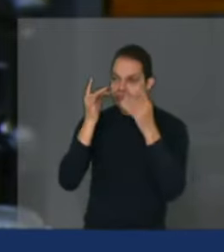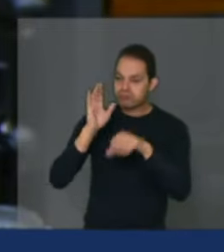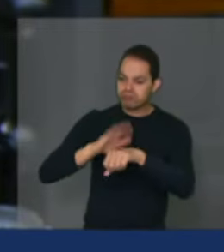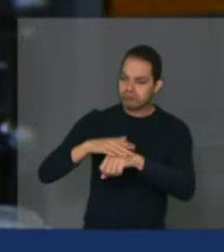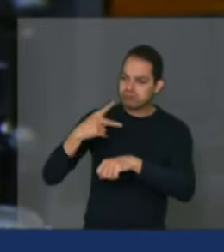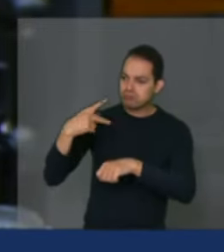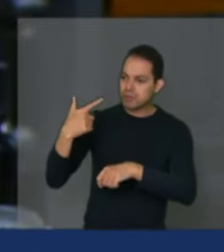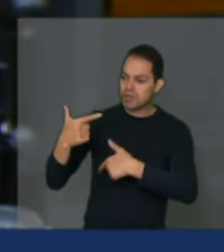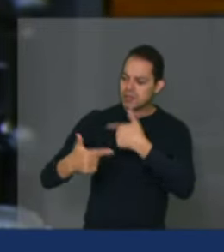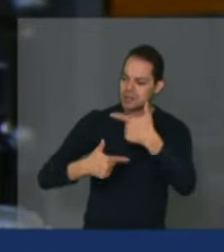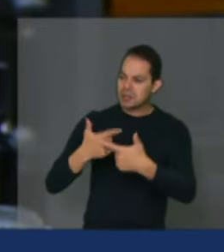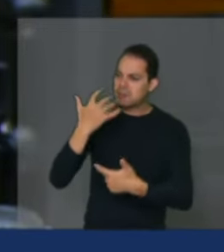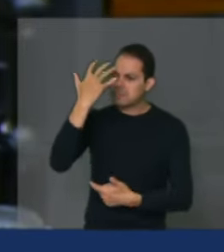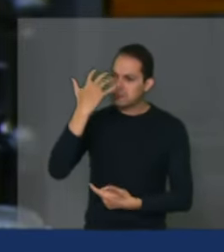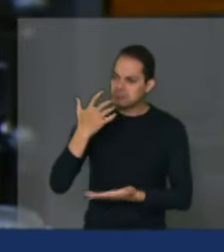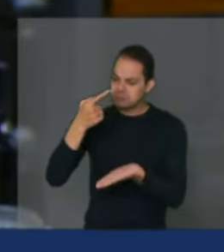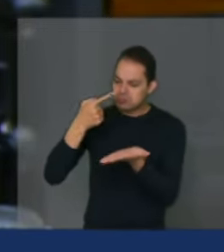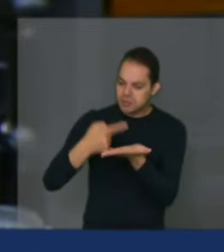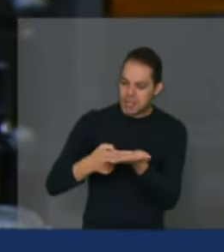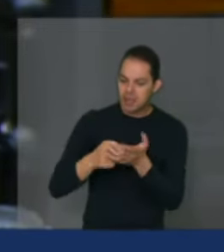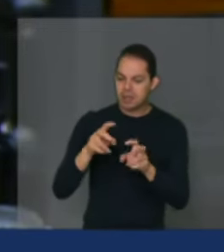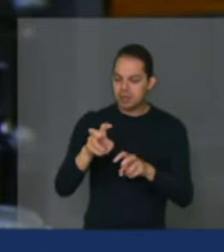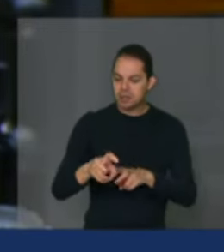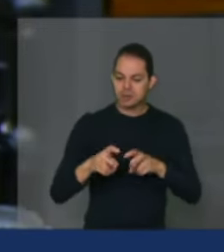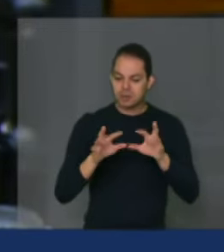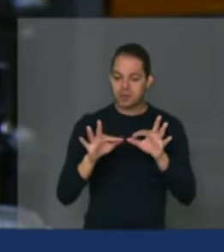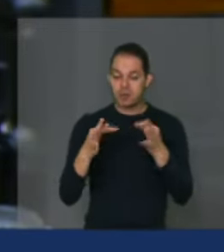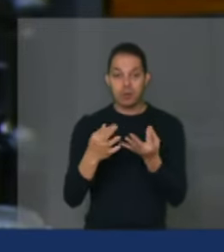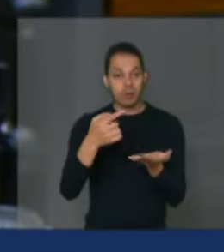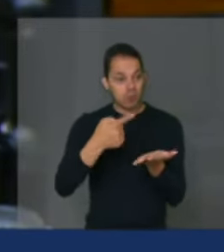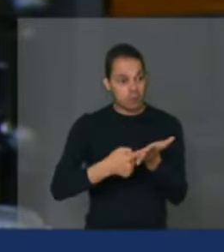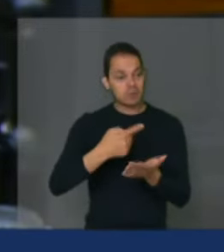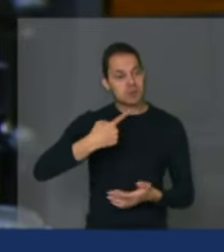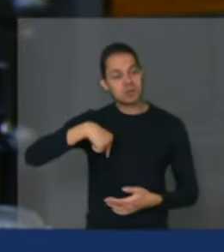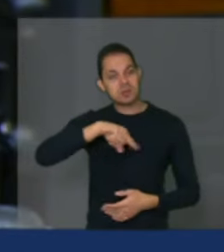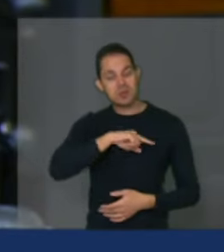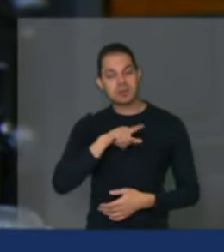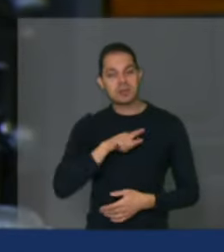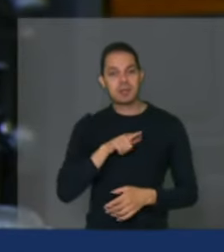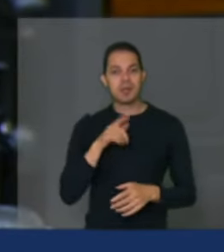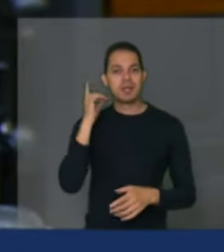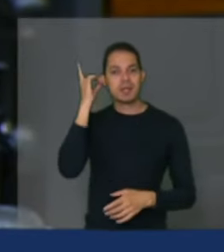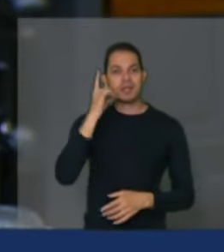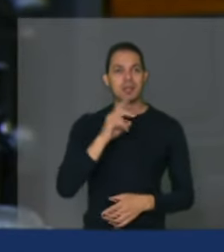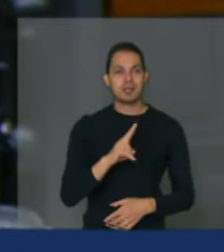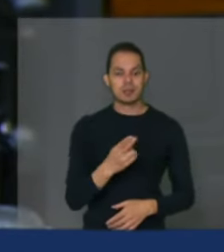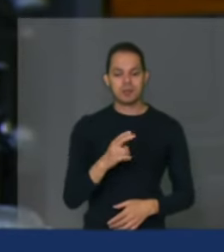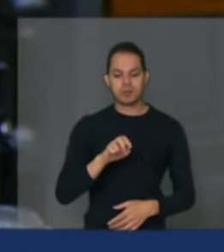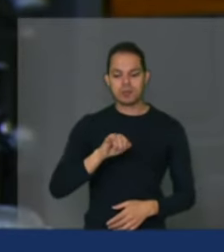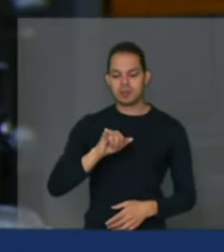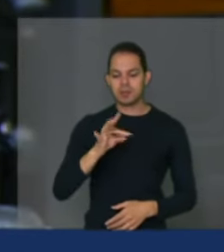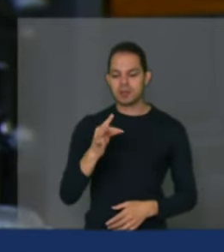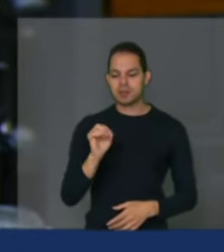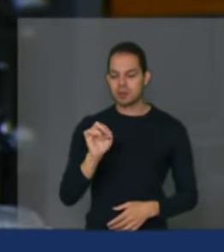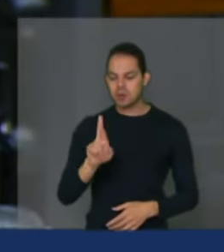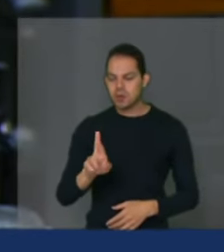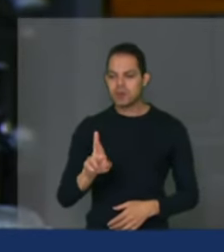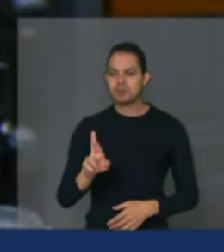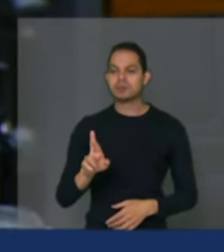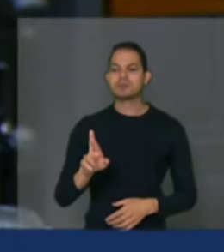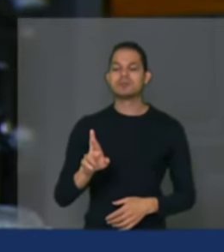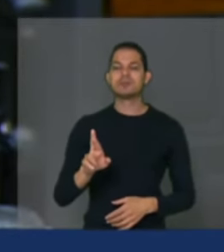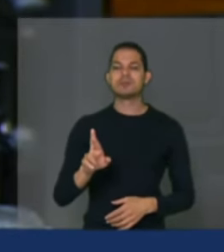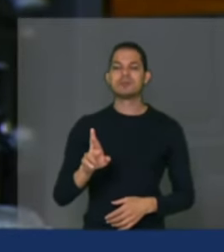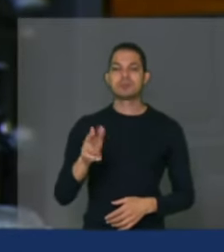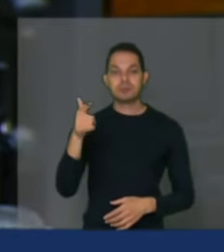pela agricultura familiar que é um compromisso nosso também do deputado Heitor que aqui temos aí então reiterar a